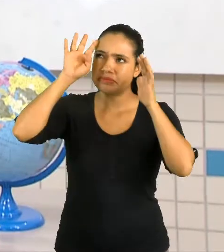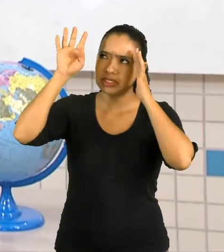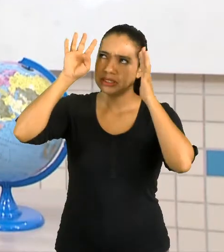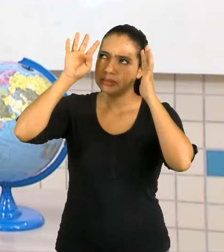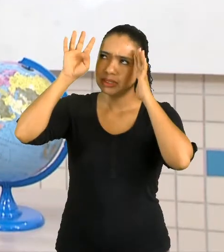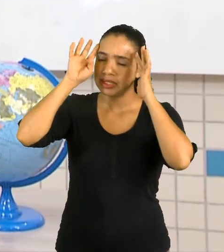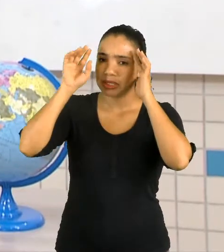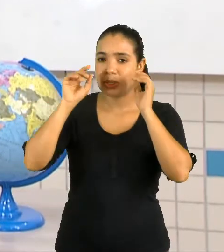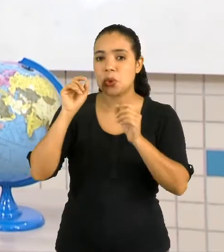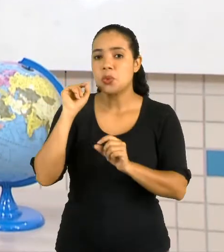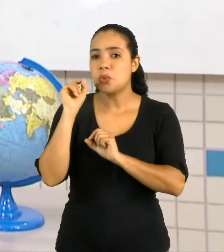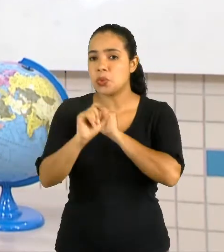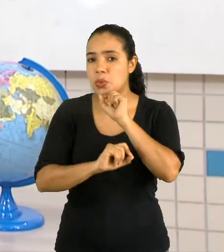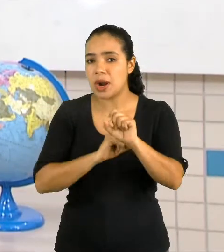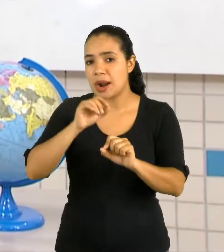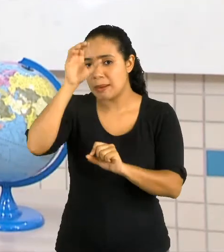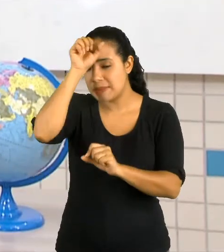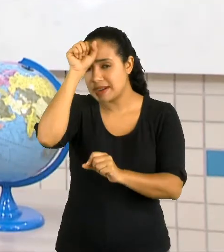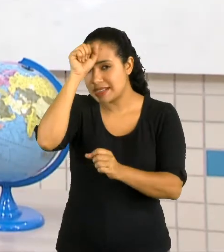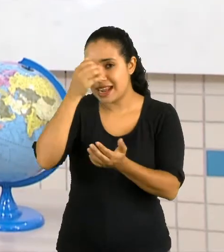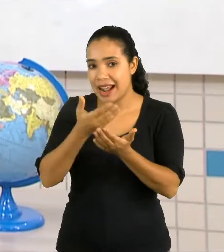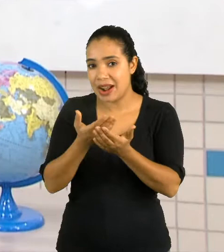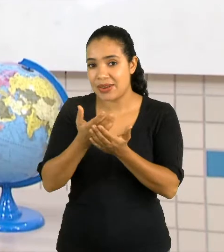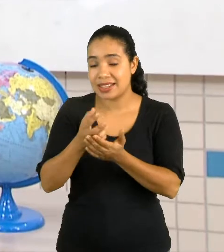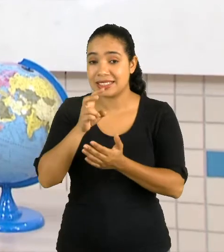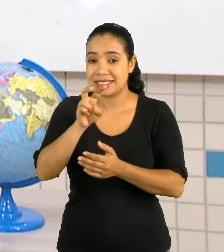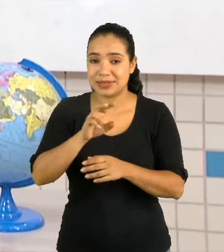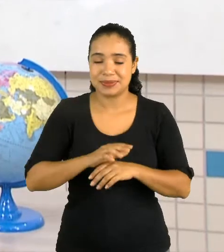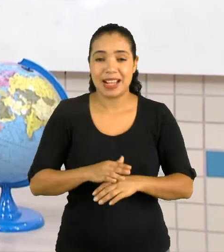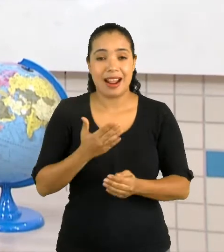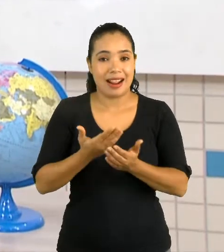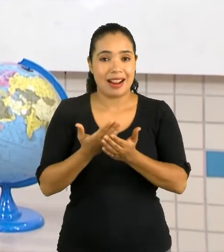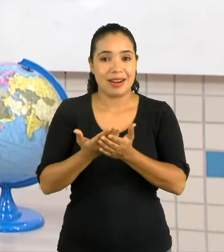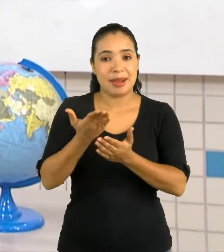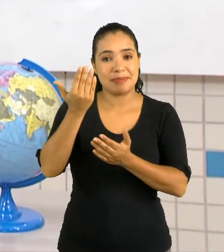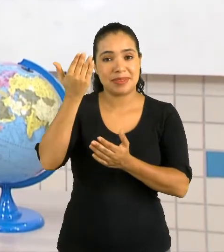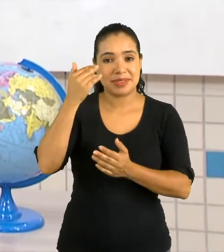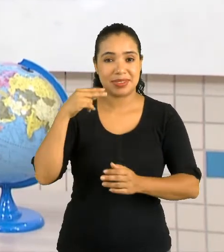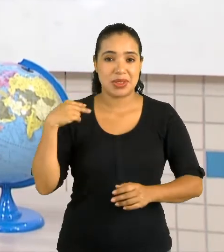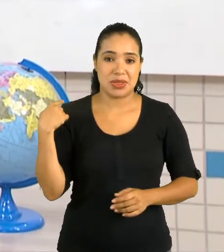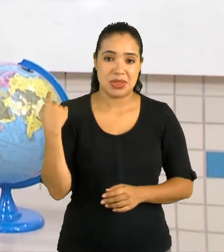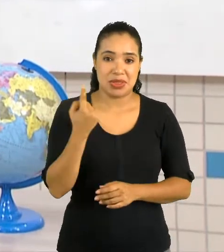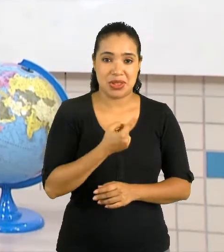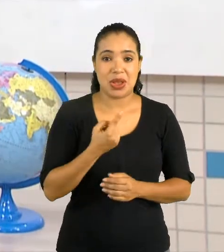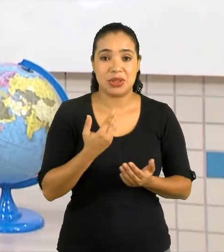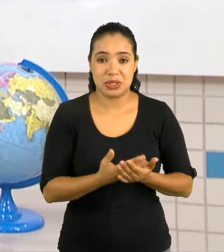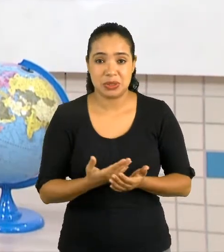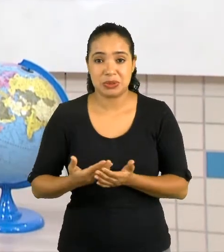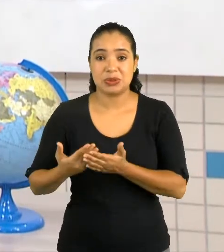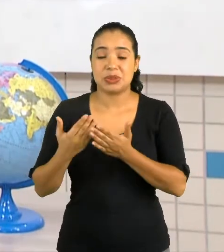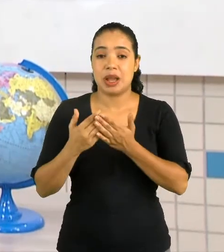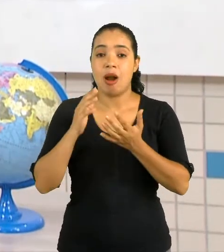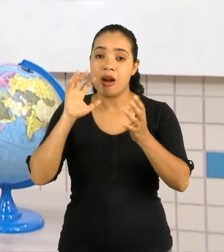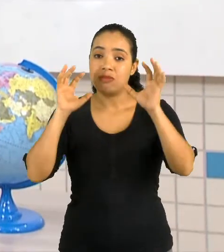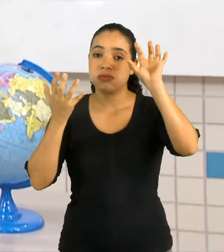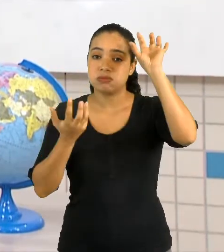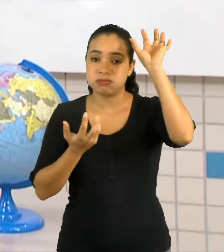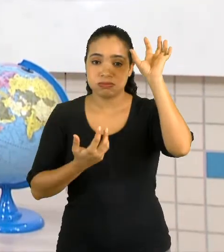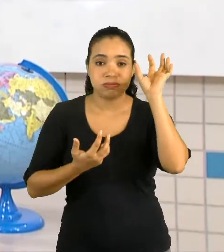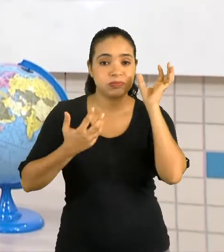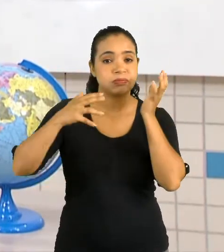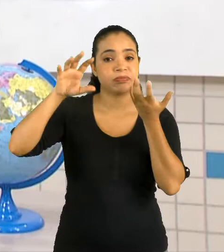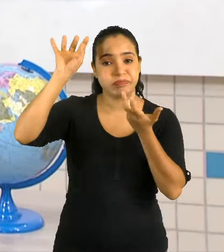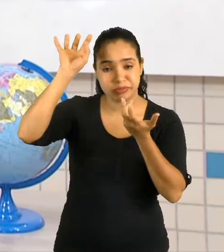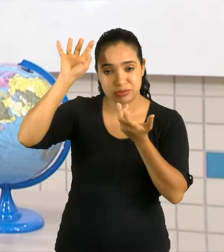aprendemos na aula 5? Na aula passada, nós estudamos sobre os fenômenos naturais, que são